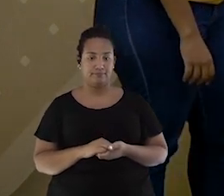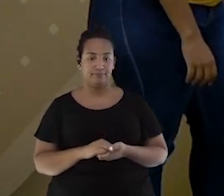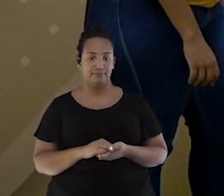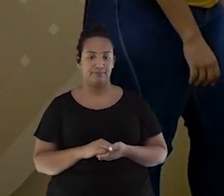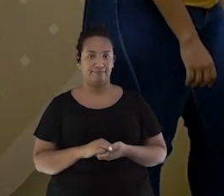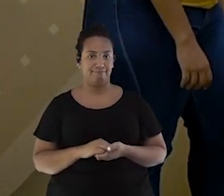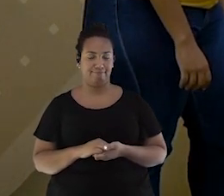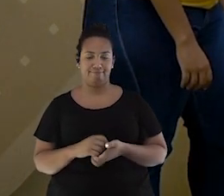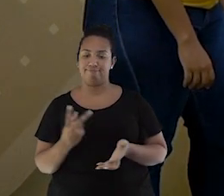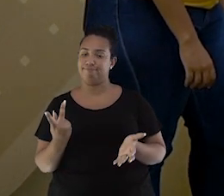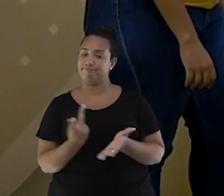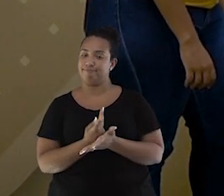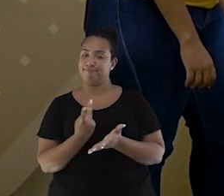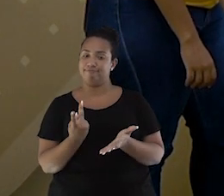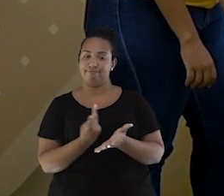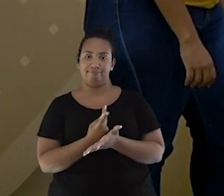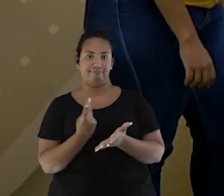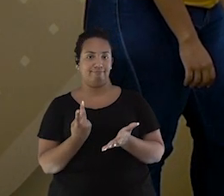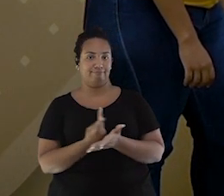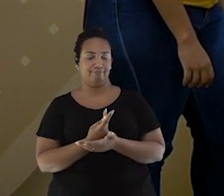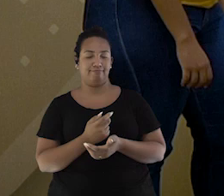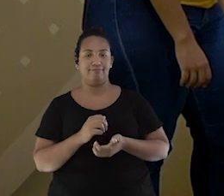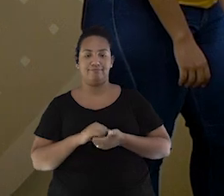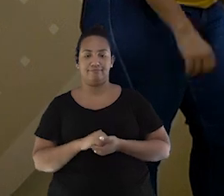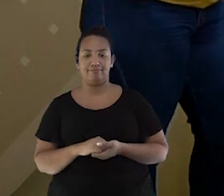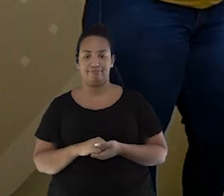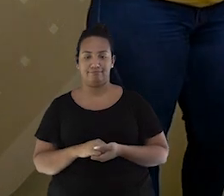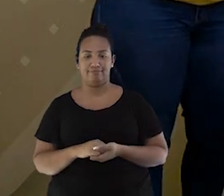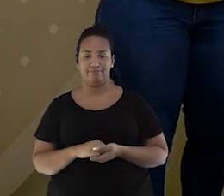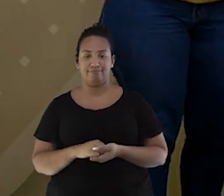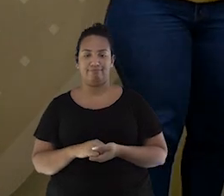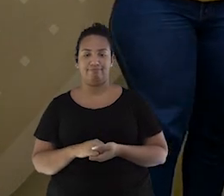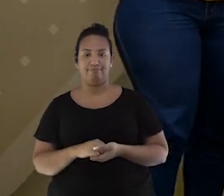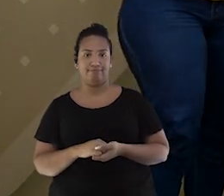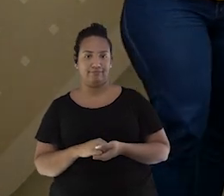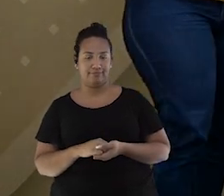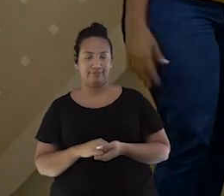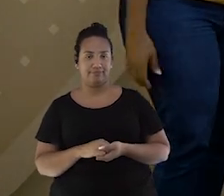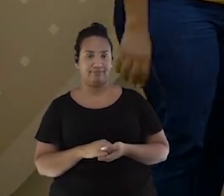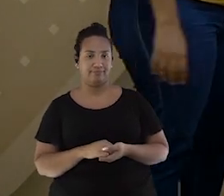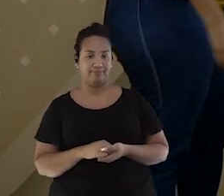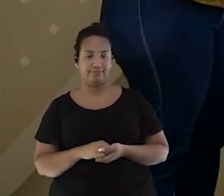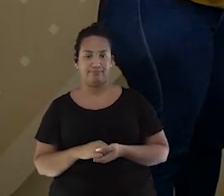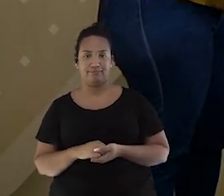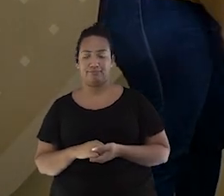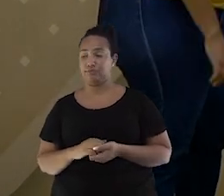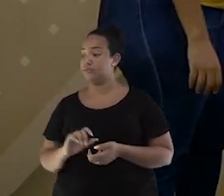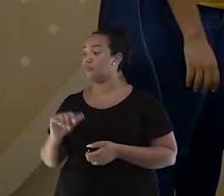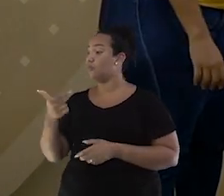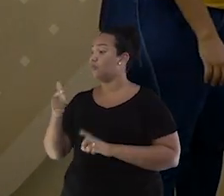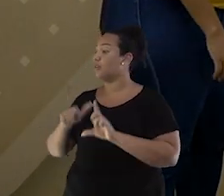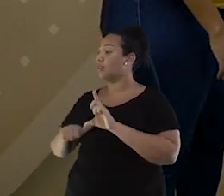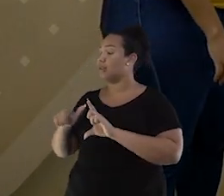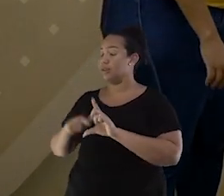Coen, coen, coen. Opa. Água. Bomba. Outra letra e número.